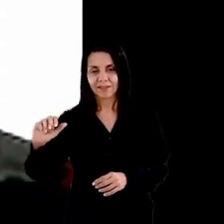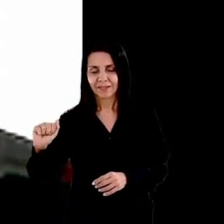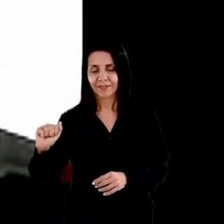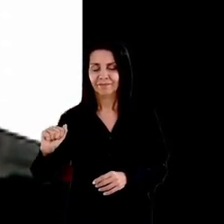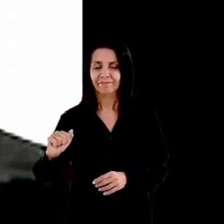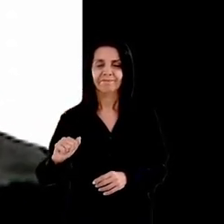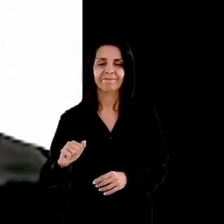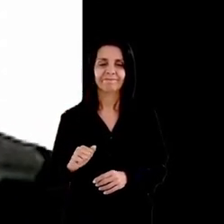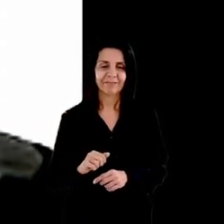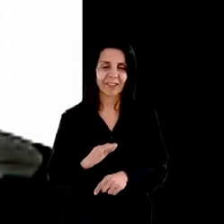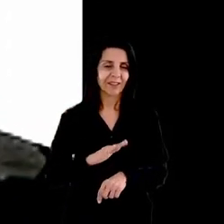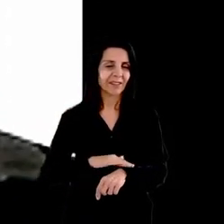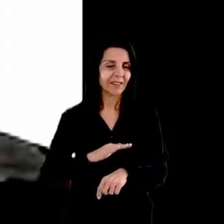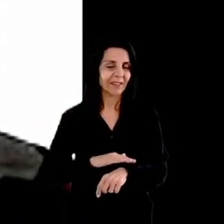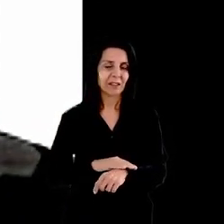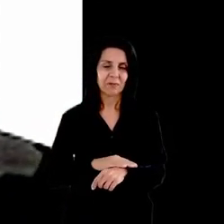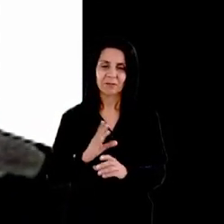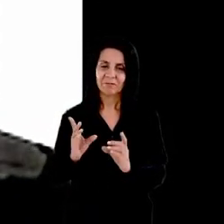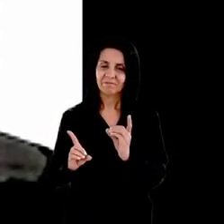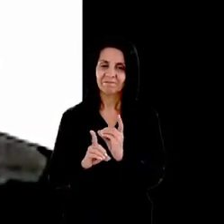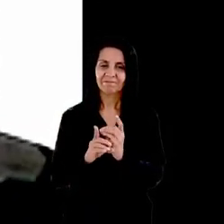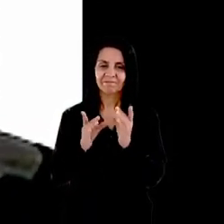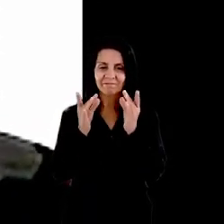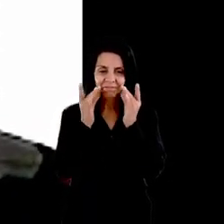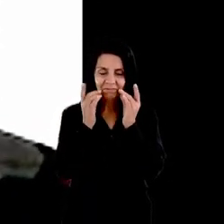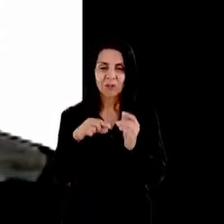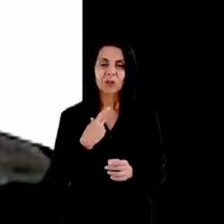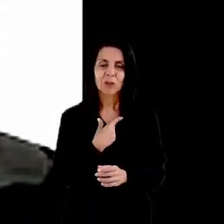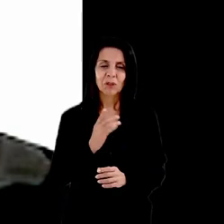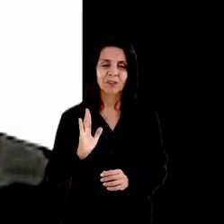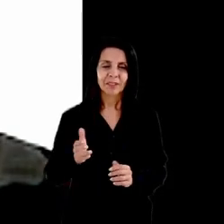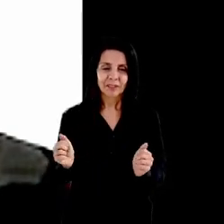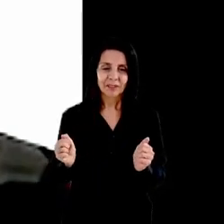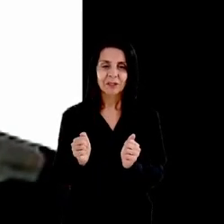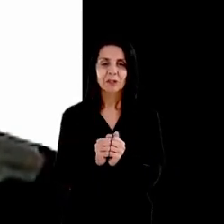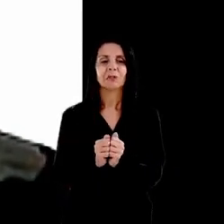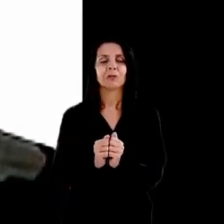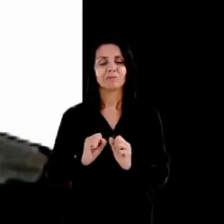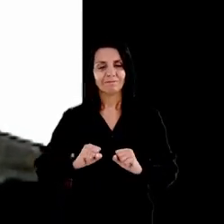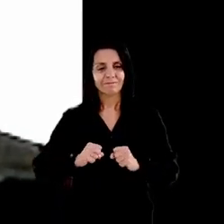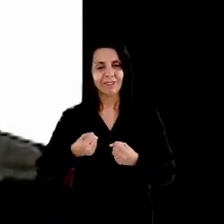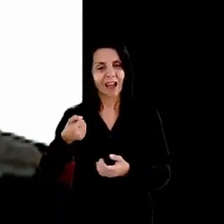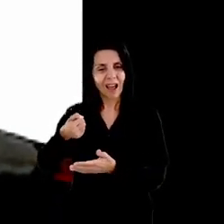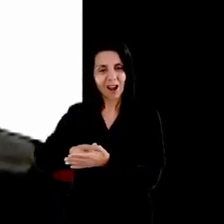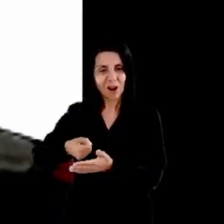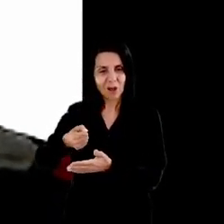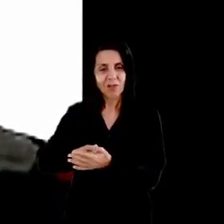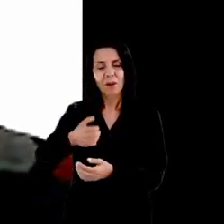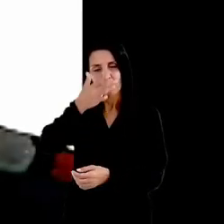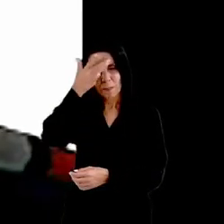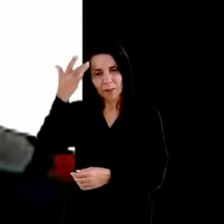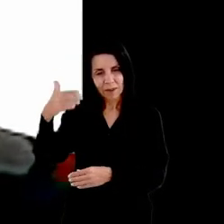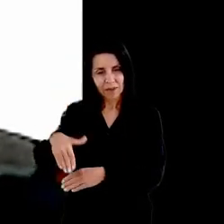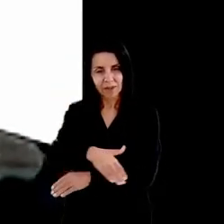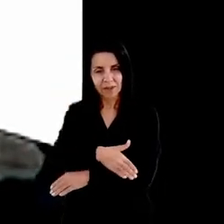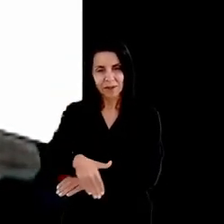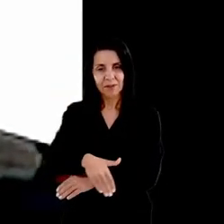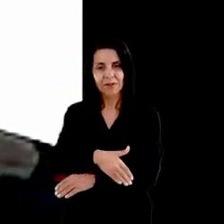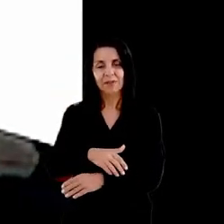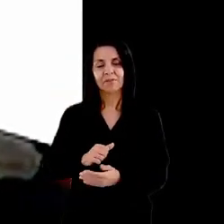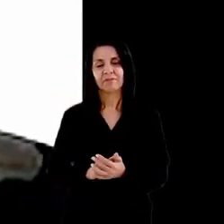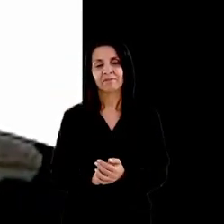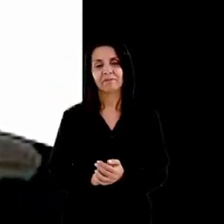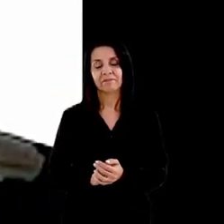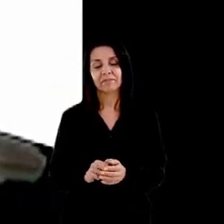encontrado e que a gente já percorreu alguns caminhos na defesa desse povo da rua e também não podia deixar de